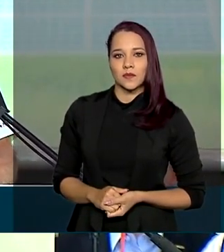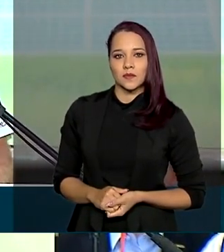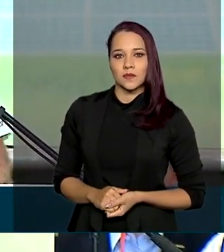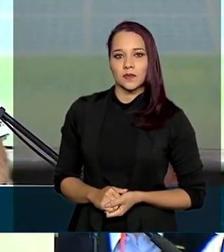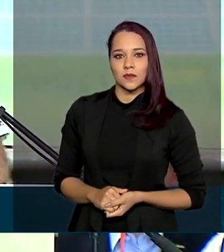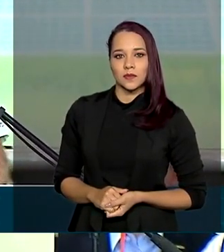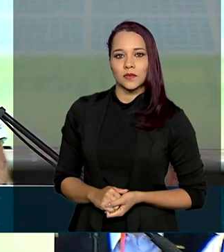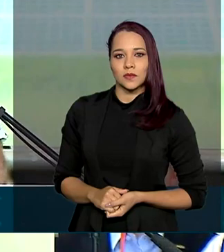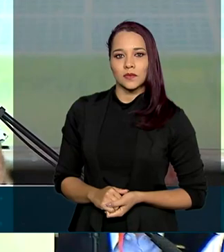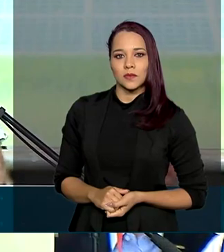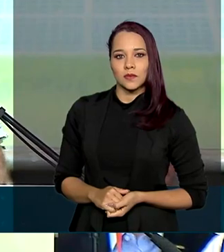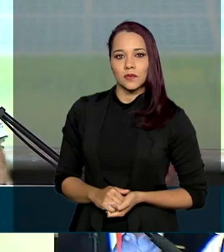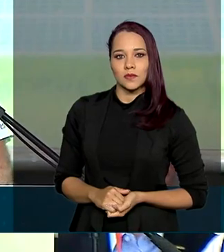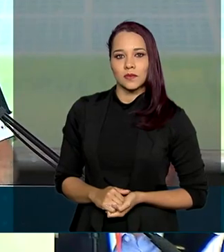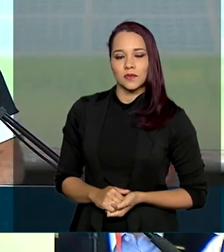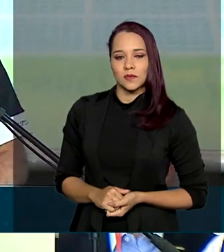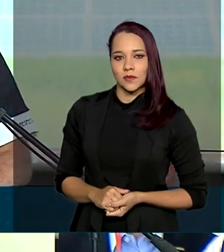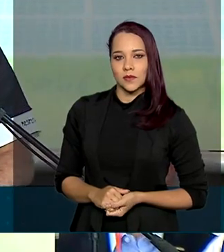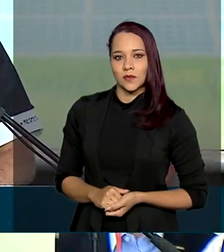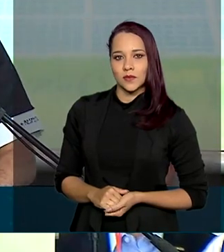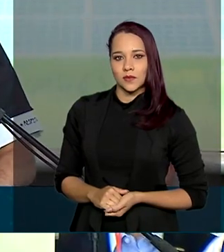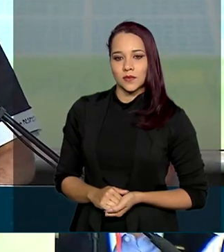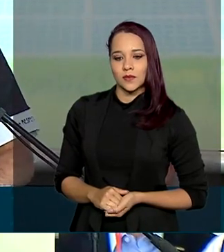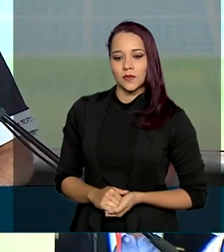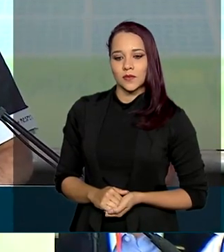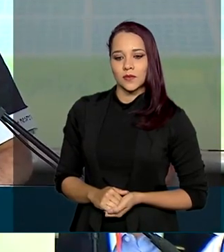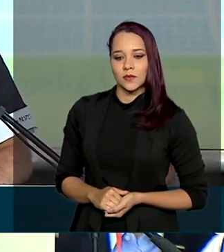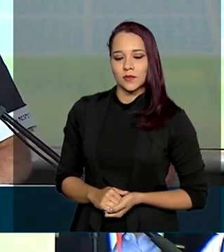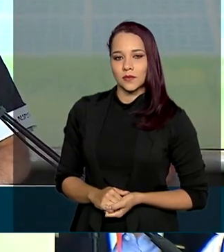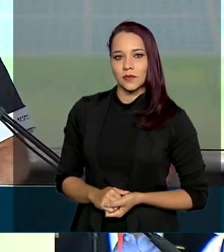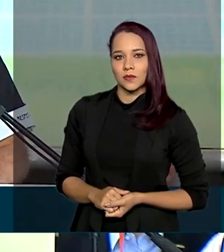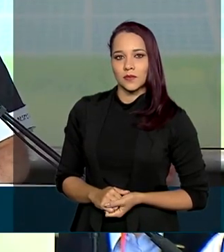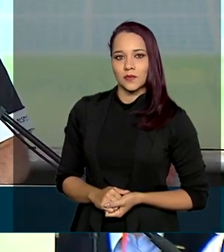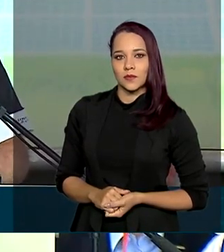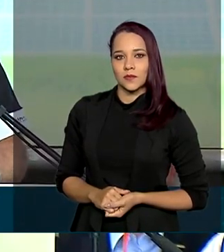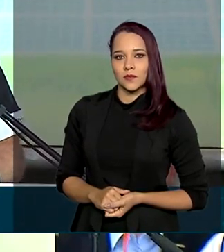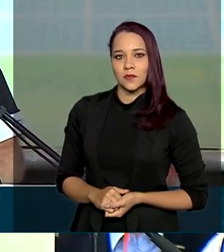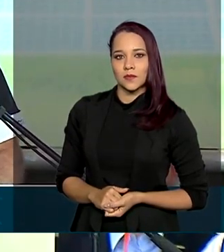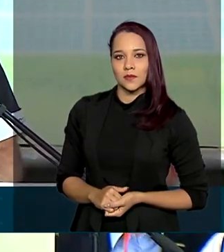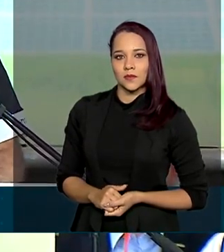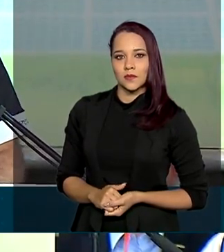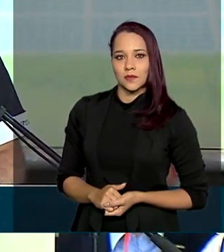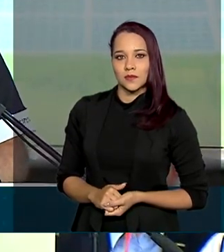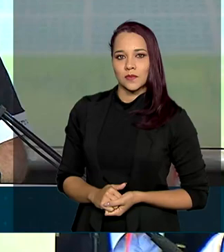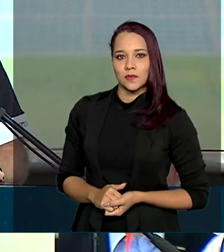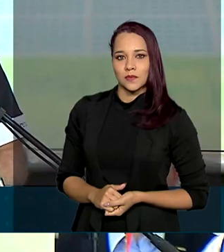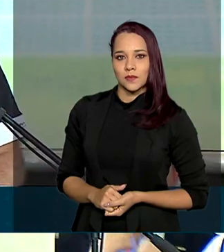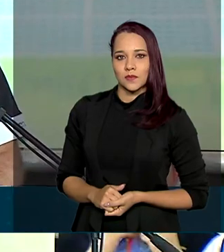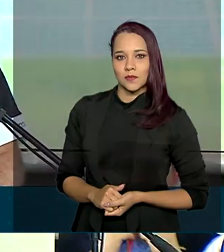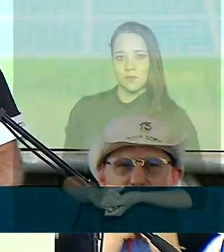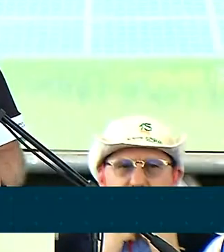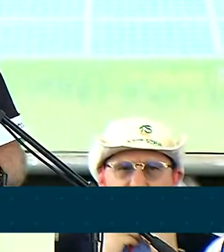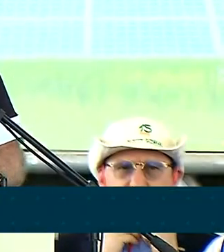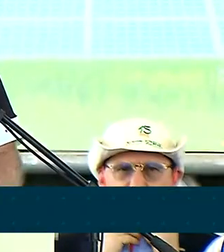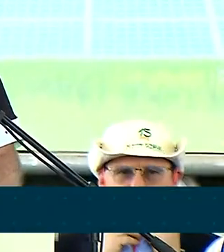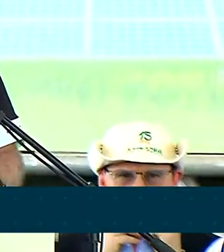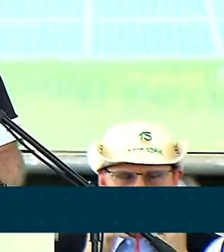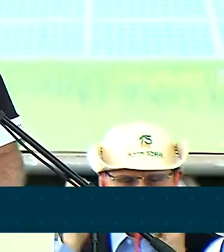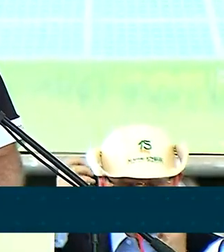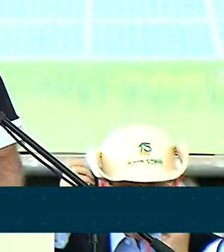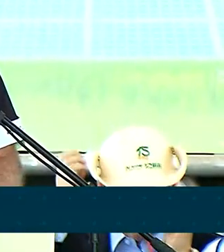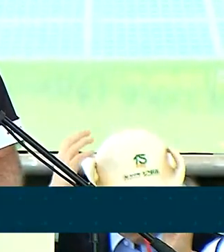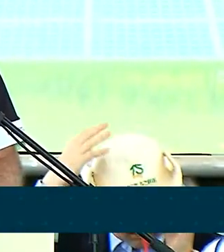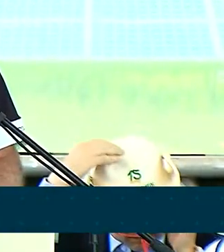parcerias. E o que é mais importante, cada vez mais, fazer com que empreender no Brasil seja